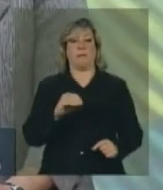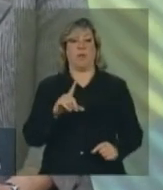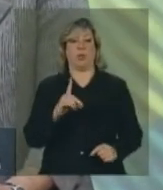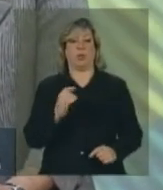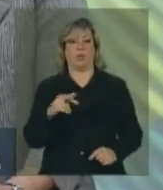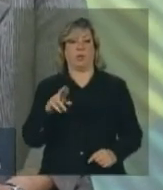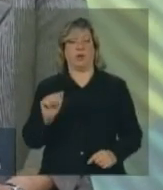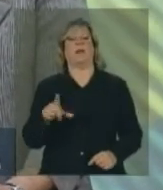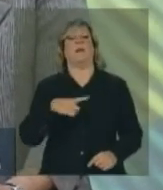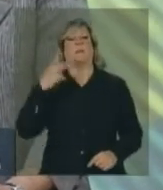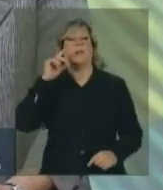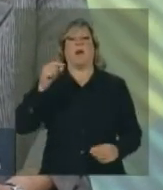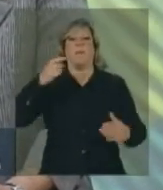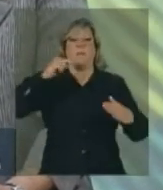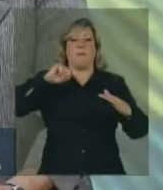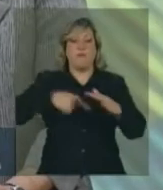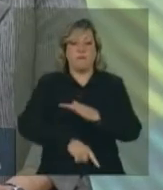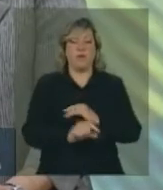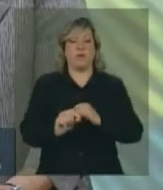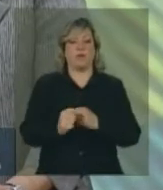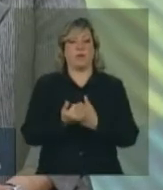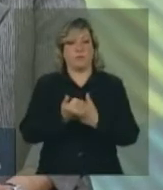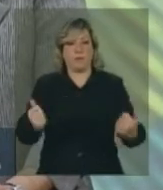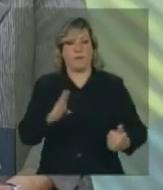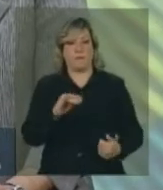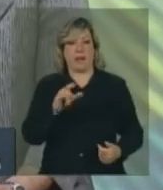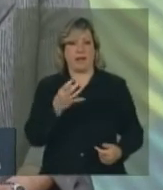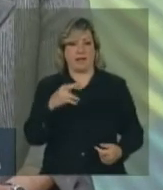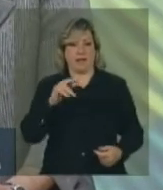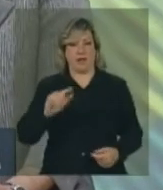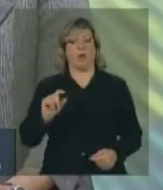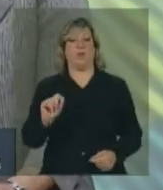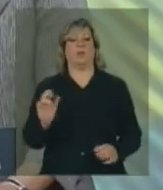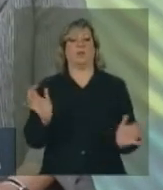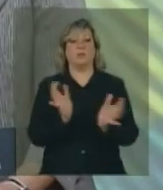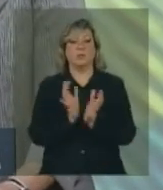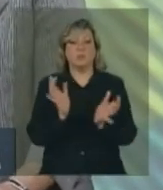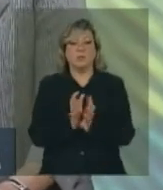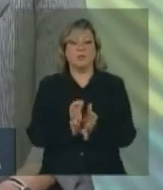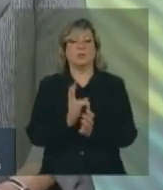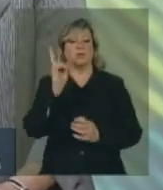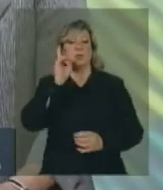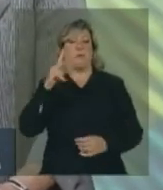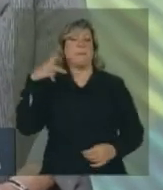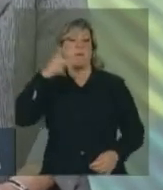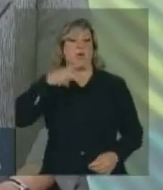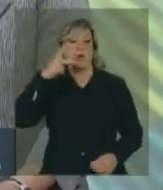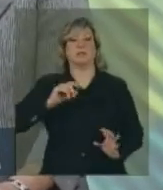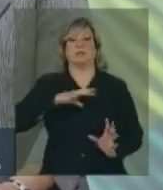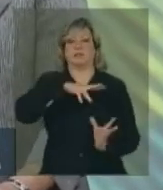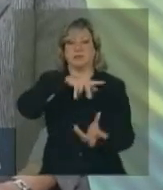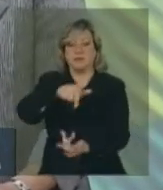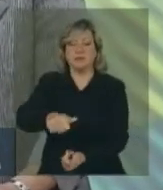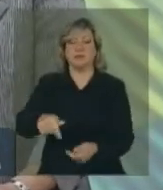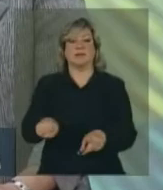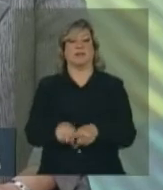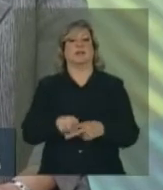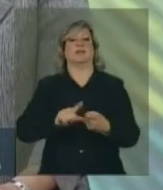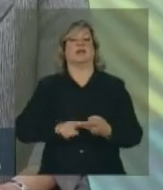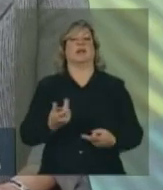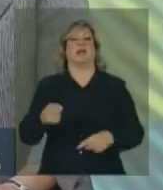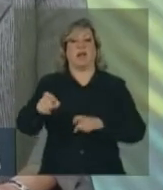aprofundamento da cooperação bilateral nos campos da política internacional, da